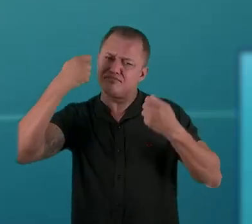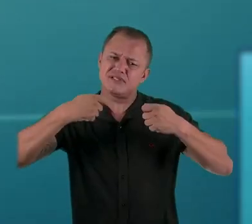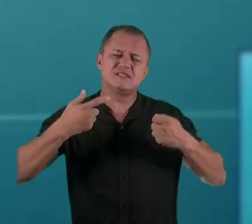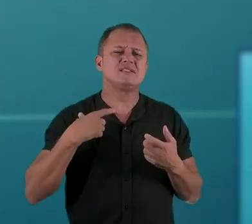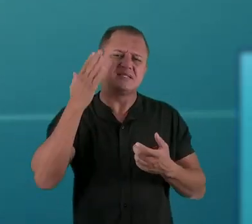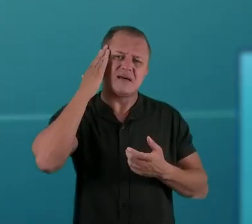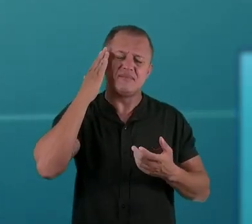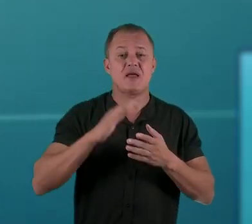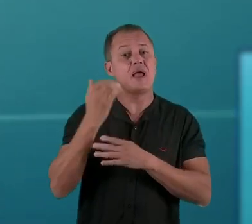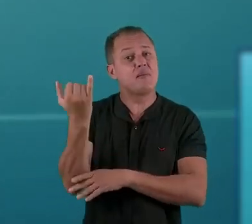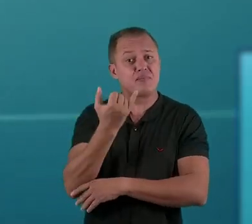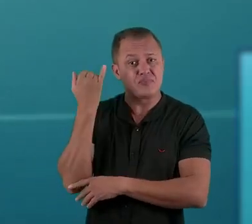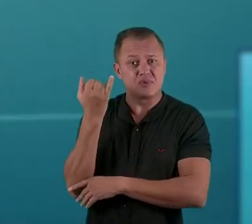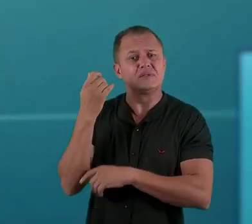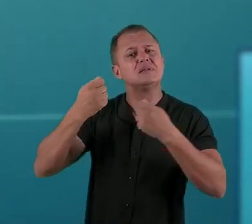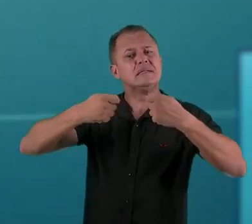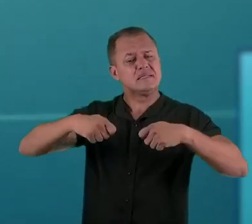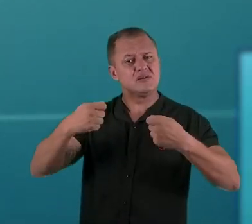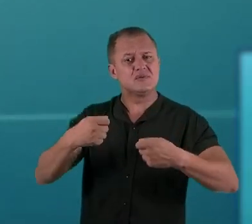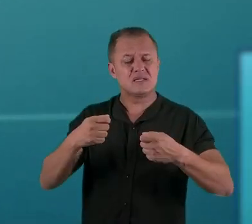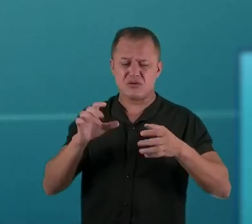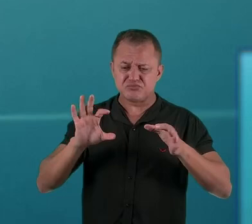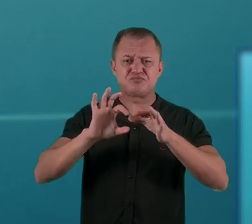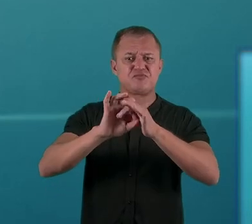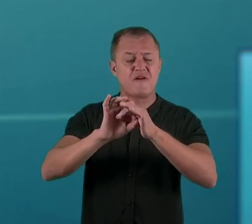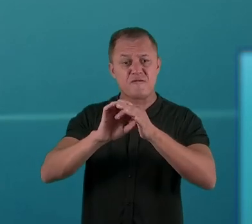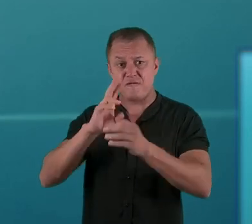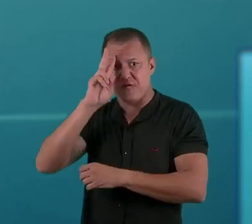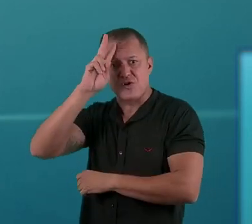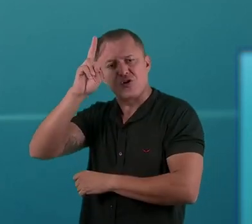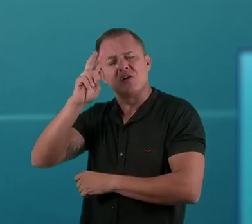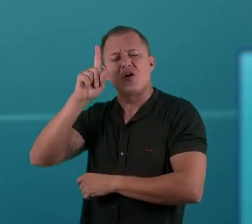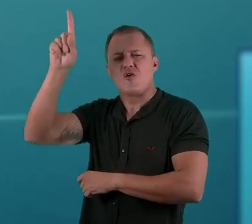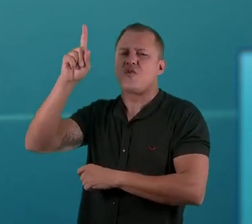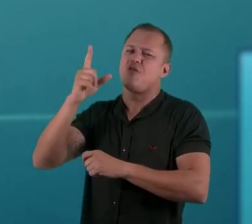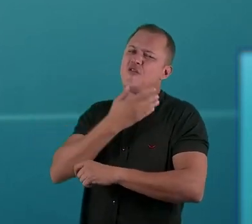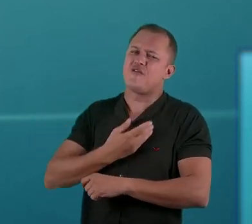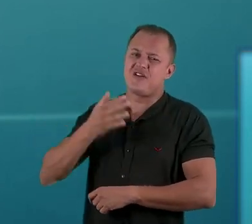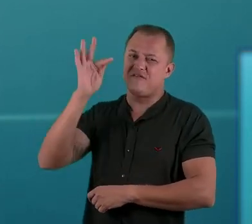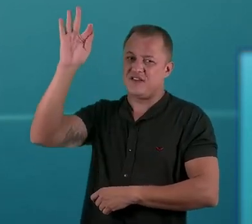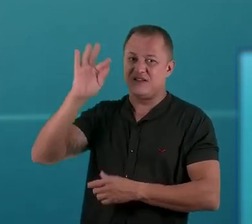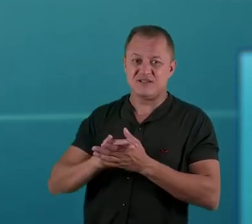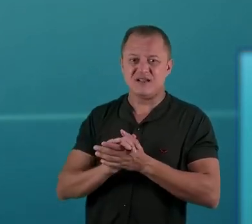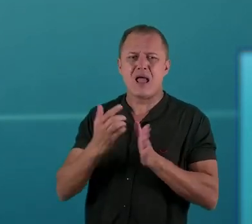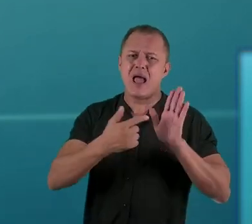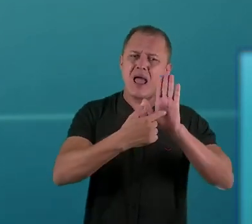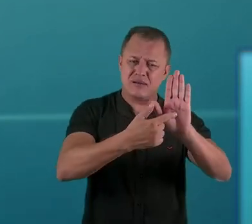devemos ter. Por isso a importância da necessidade de uma parceria forte com o governo federal, para que a gente